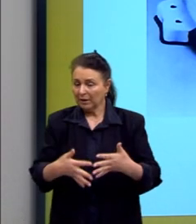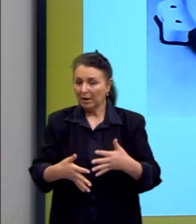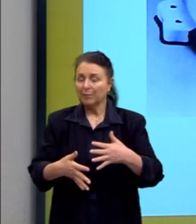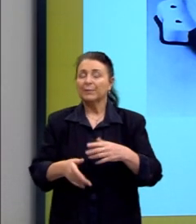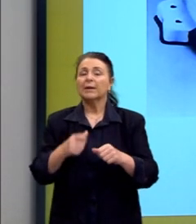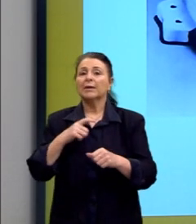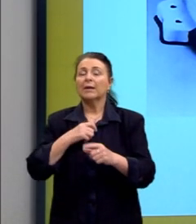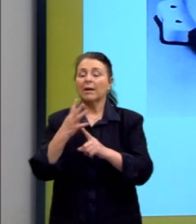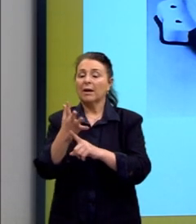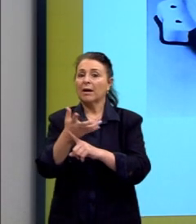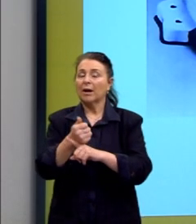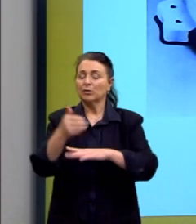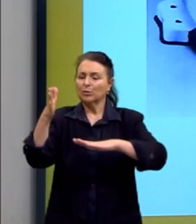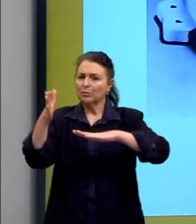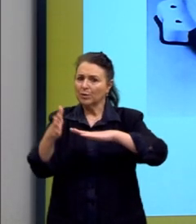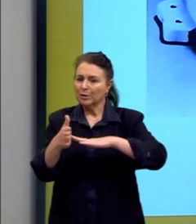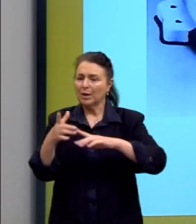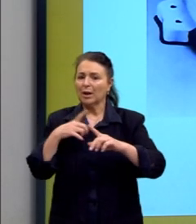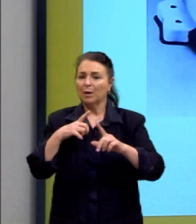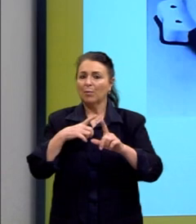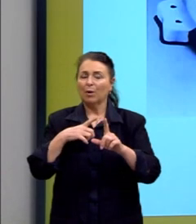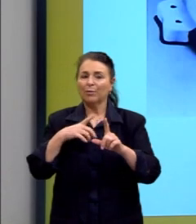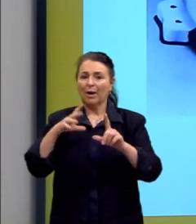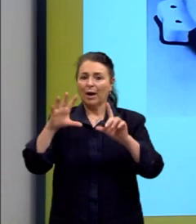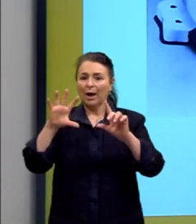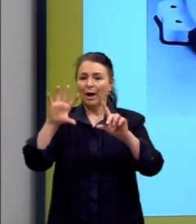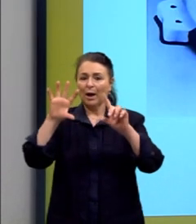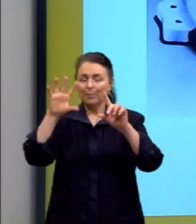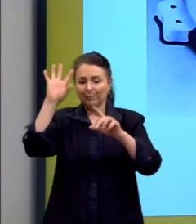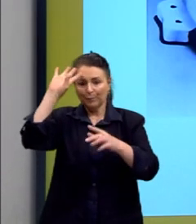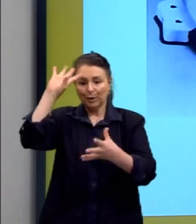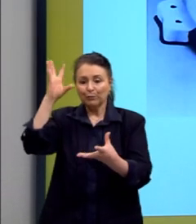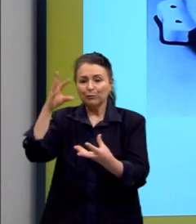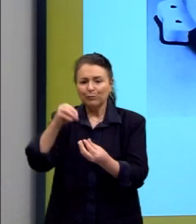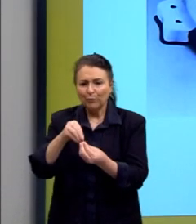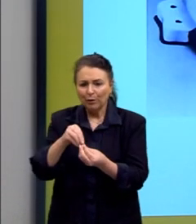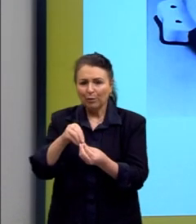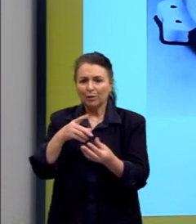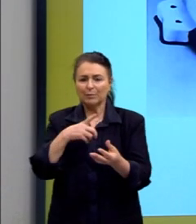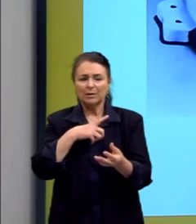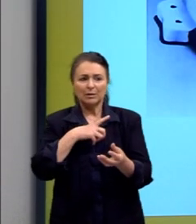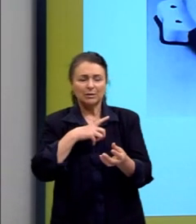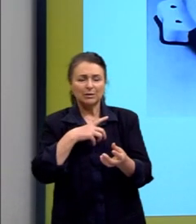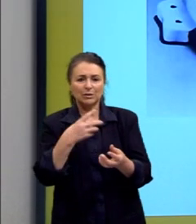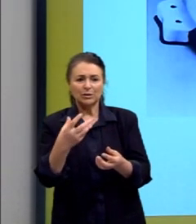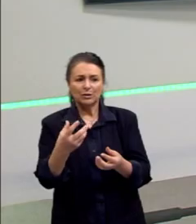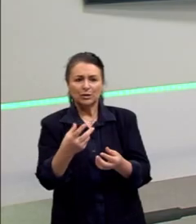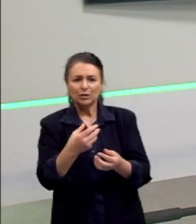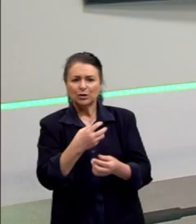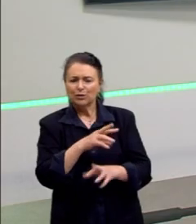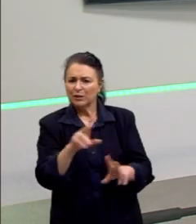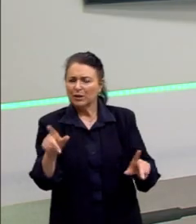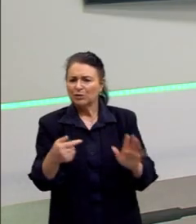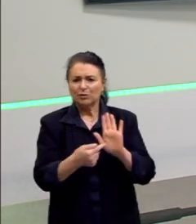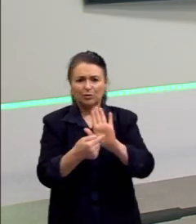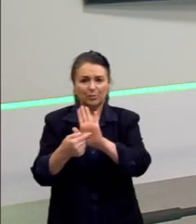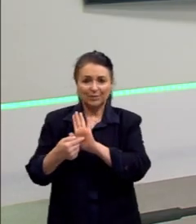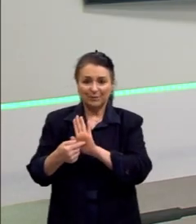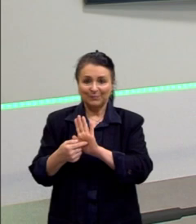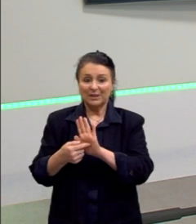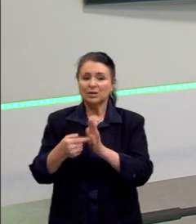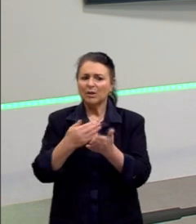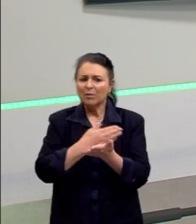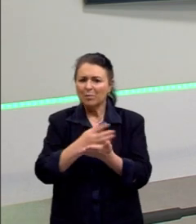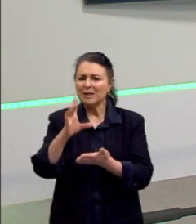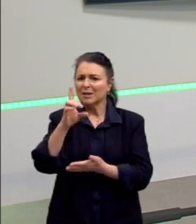Que ela vem com a performance, ela vem com inúmeras linguagens e formas de se expressar. E lá no dadaísmo nós já